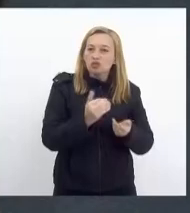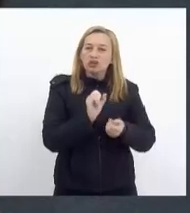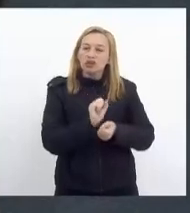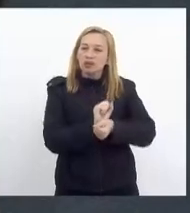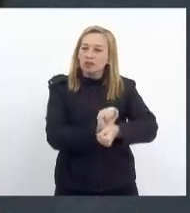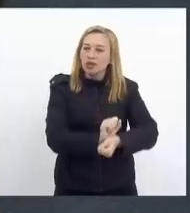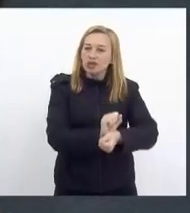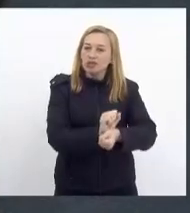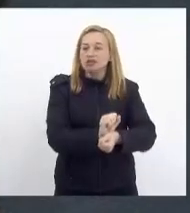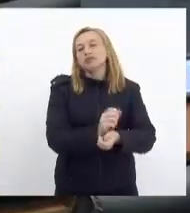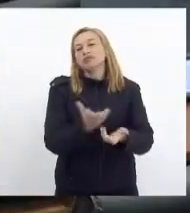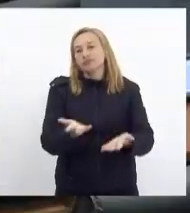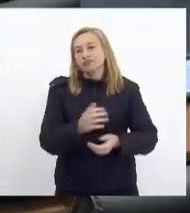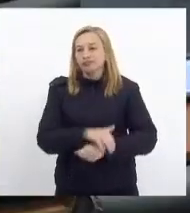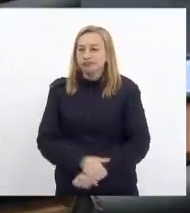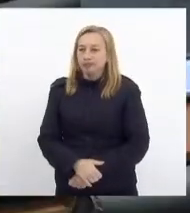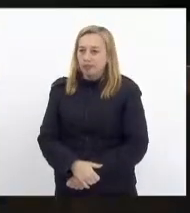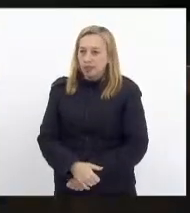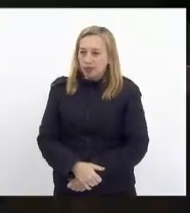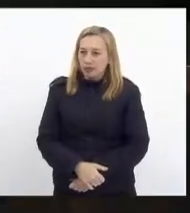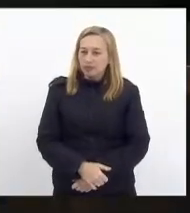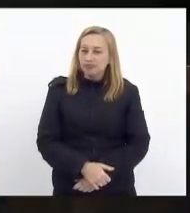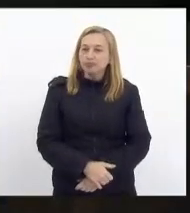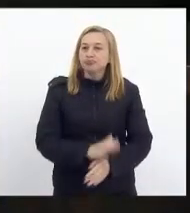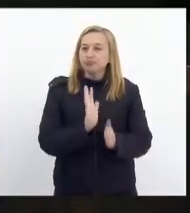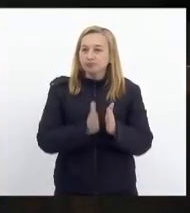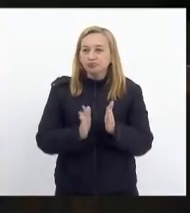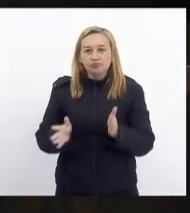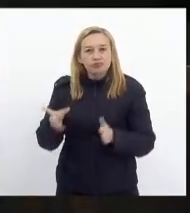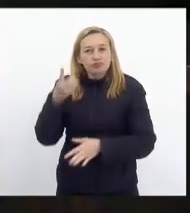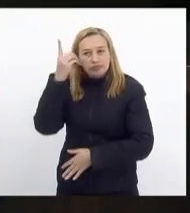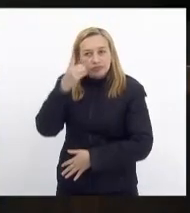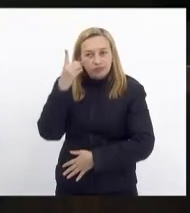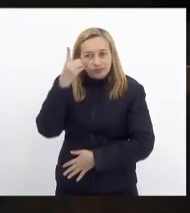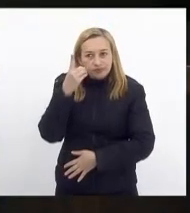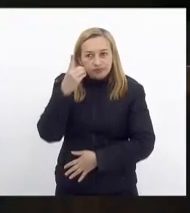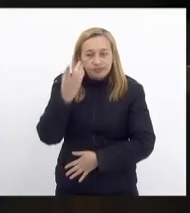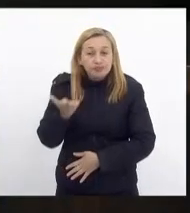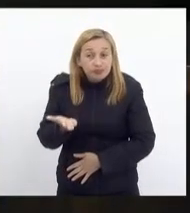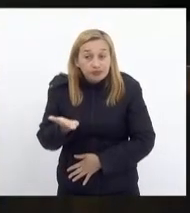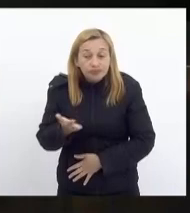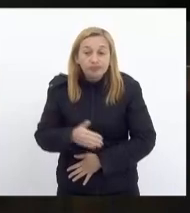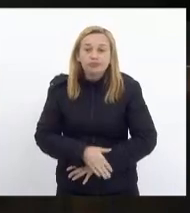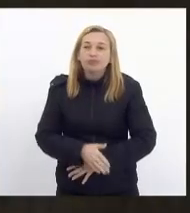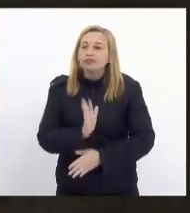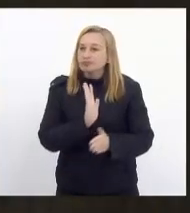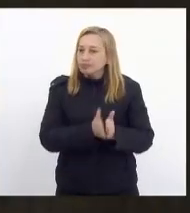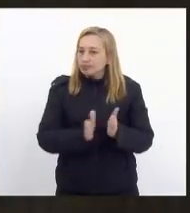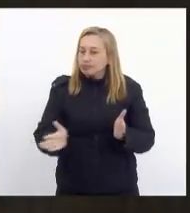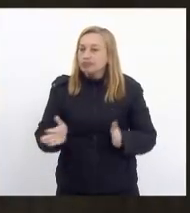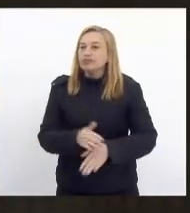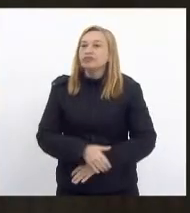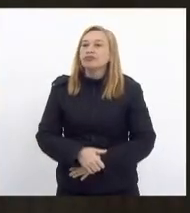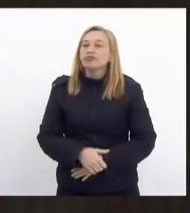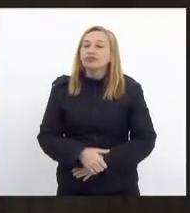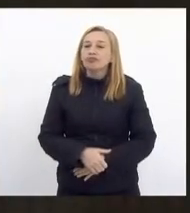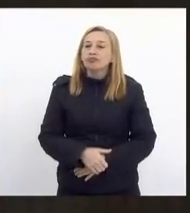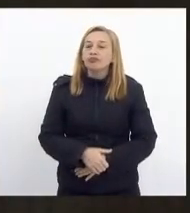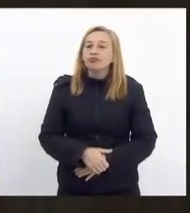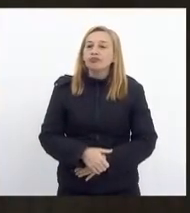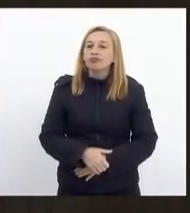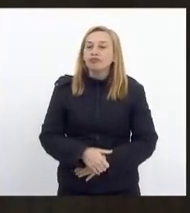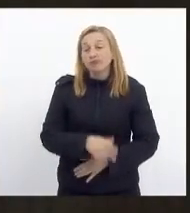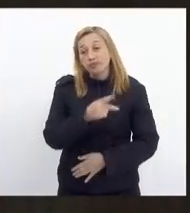burocraticamente. Pela ordem, deputado, questão de ordem. Pela ordem. Minha